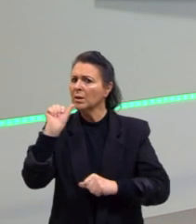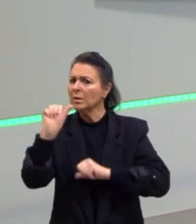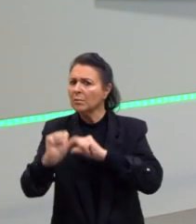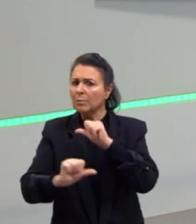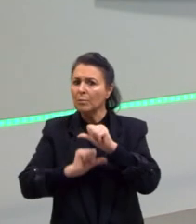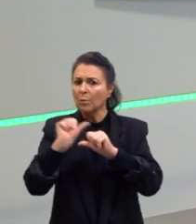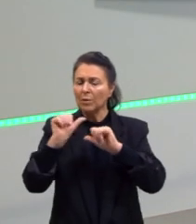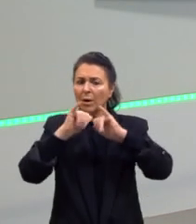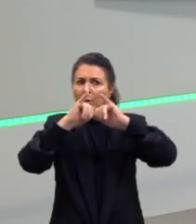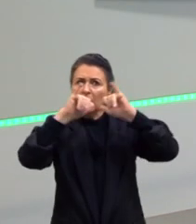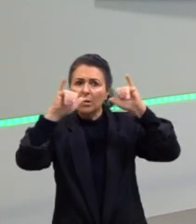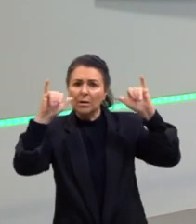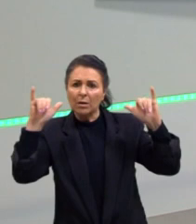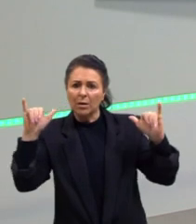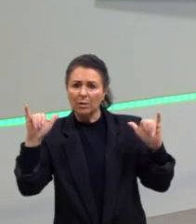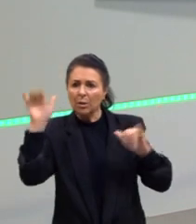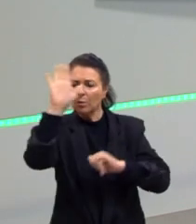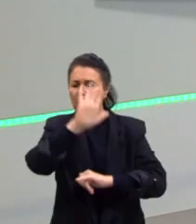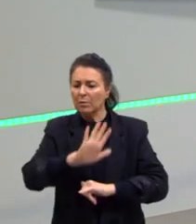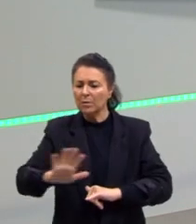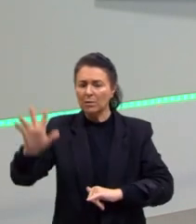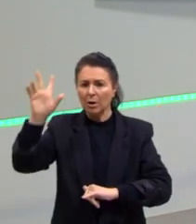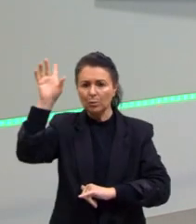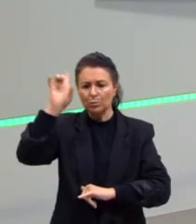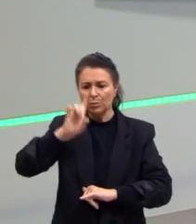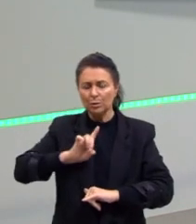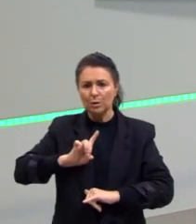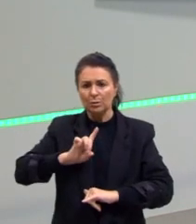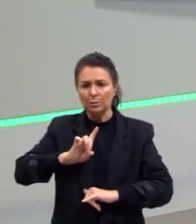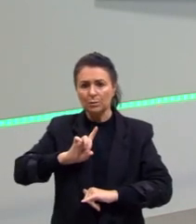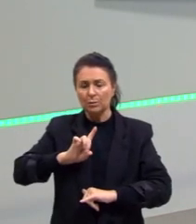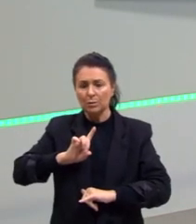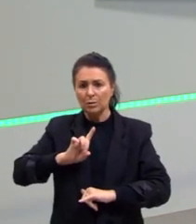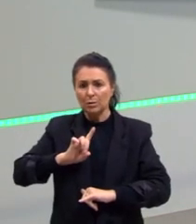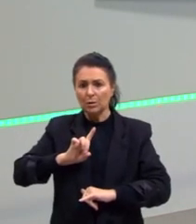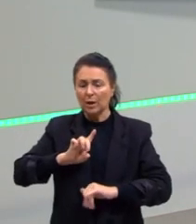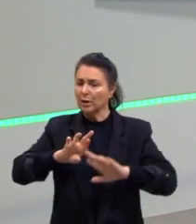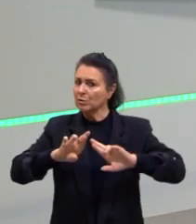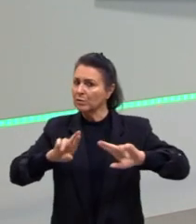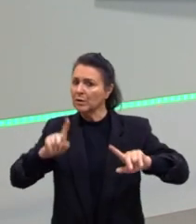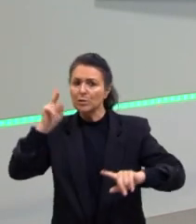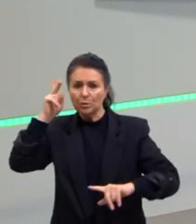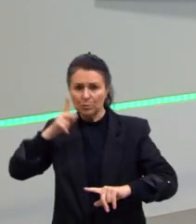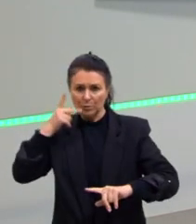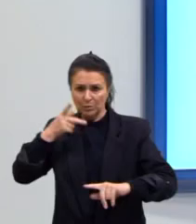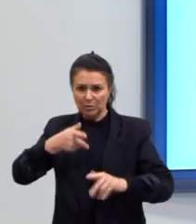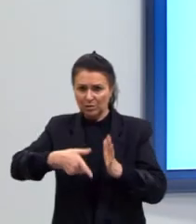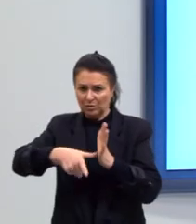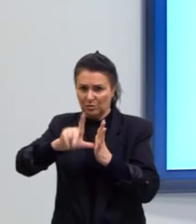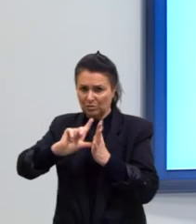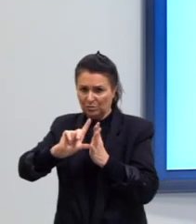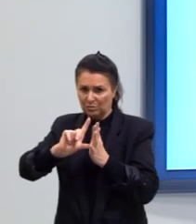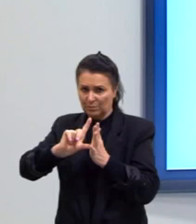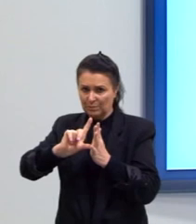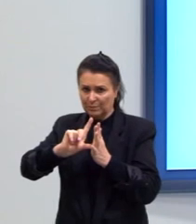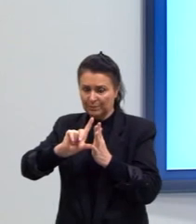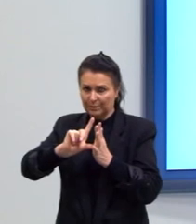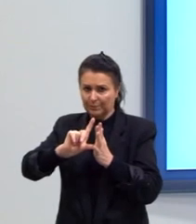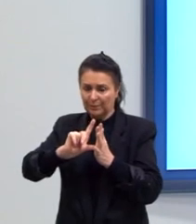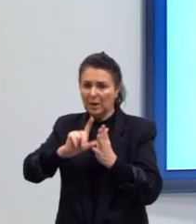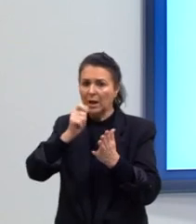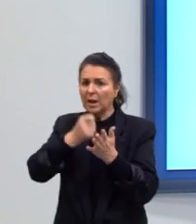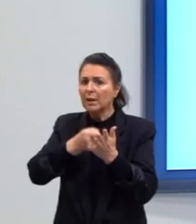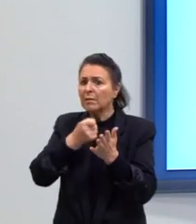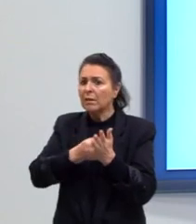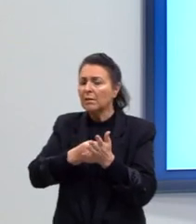O essa declaração está dizendo que é muito diferente da política de antes, do antigo regime? Então, ela tenta